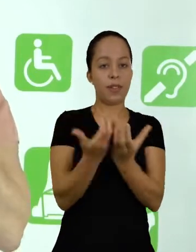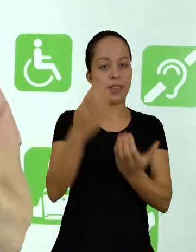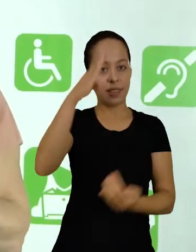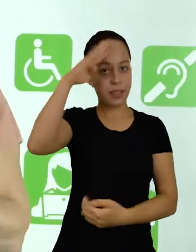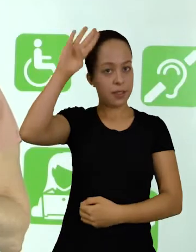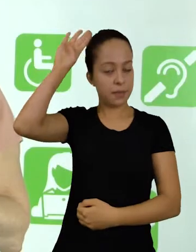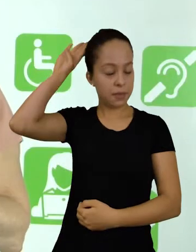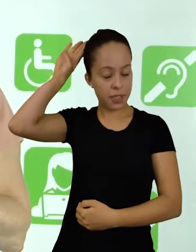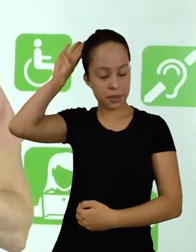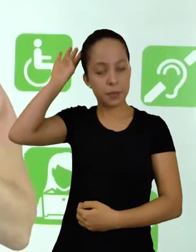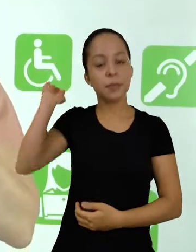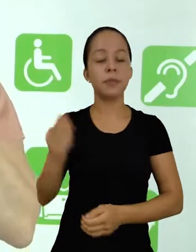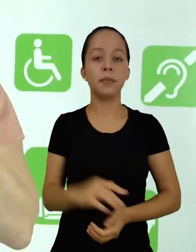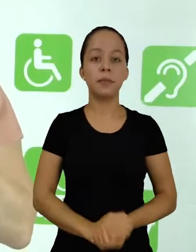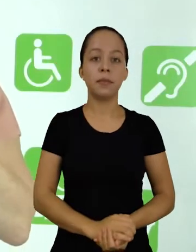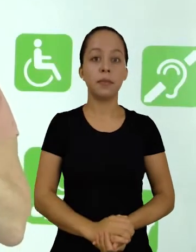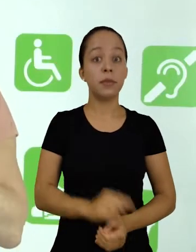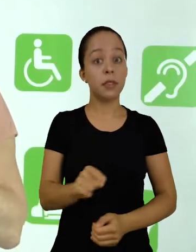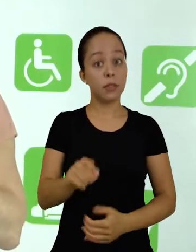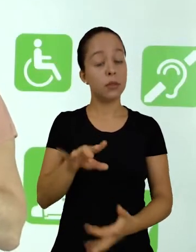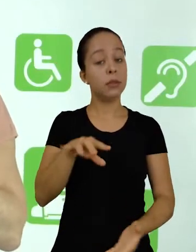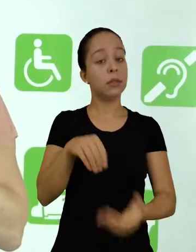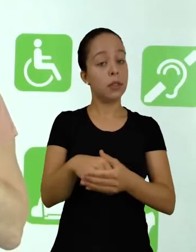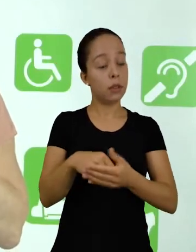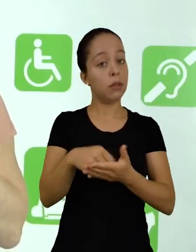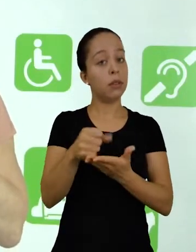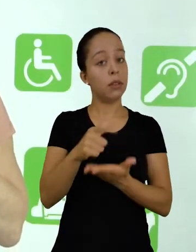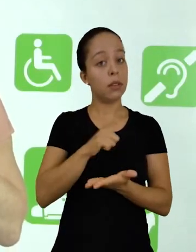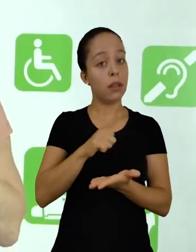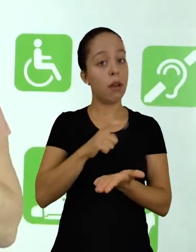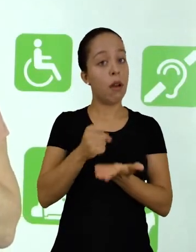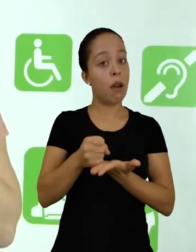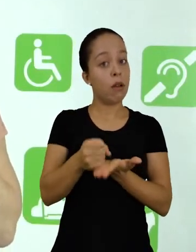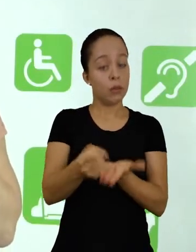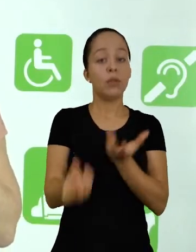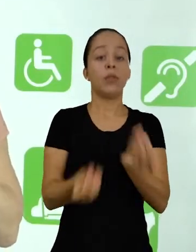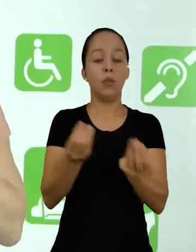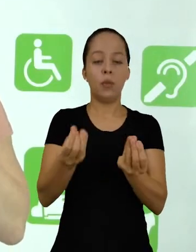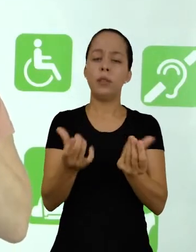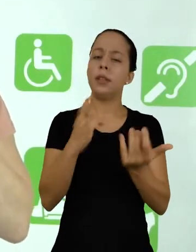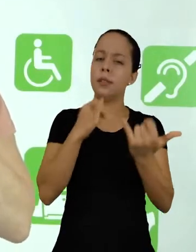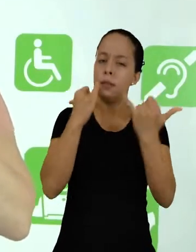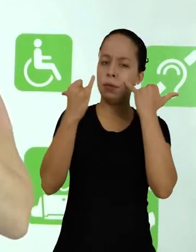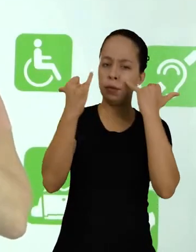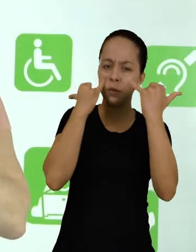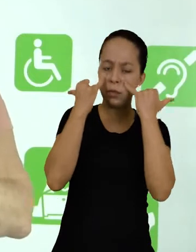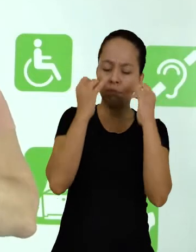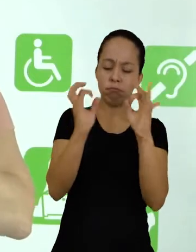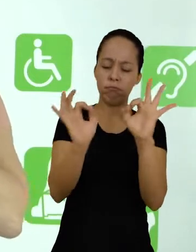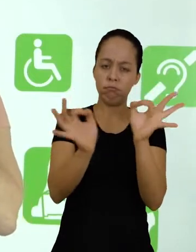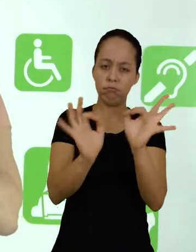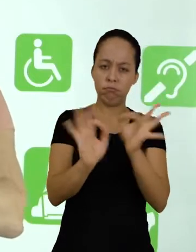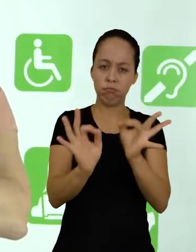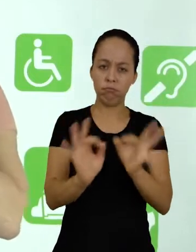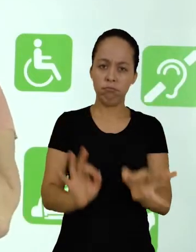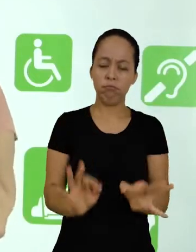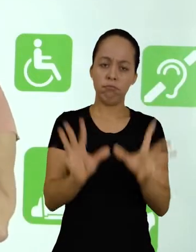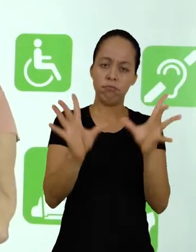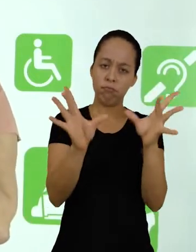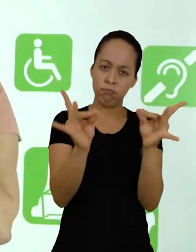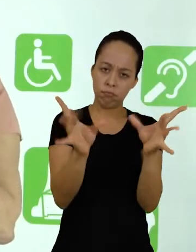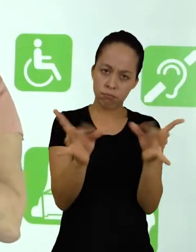comunidade acadêmica, fazendo isso através de informações que são